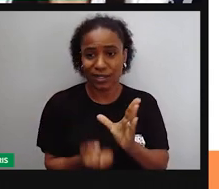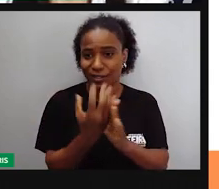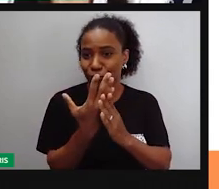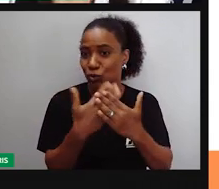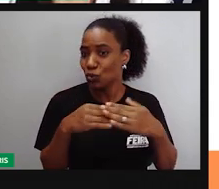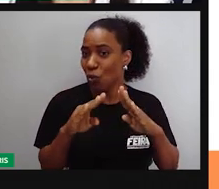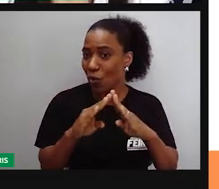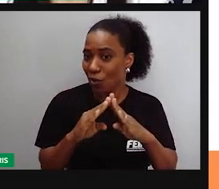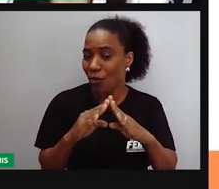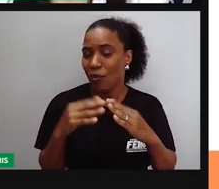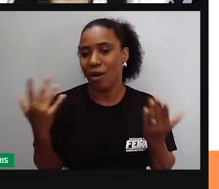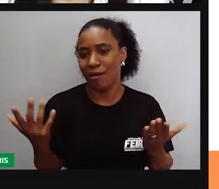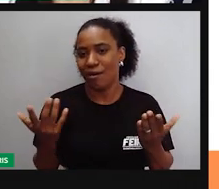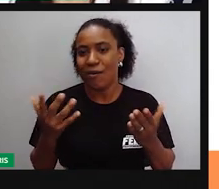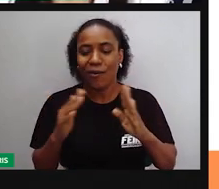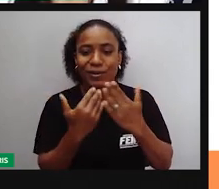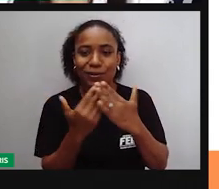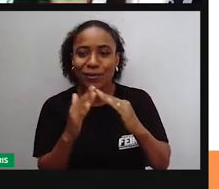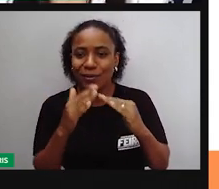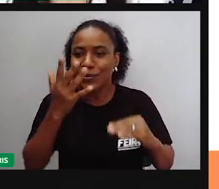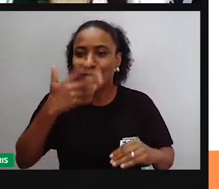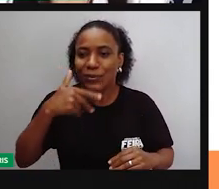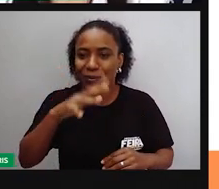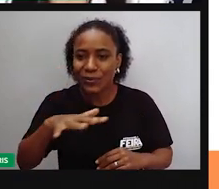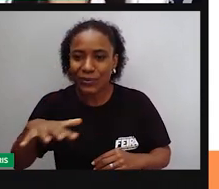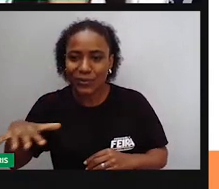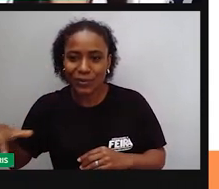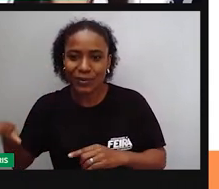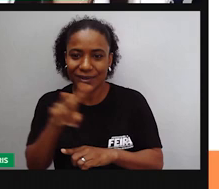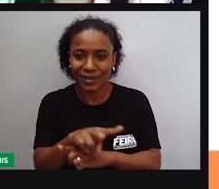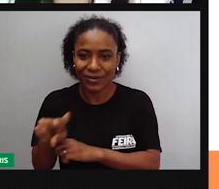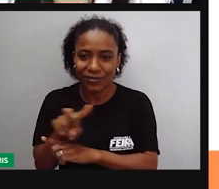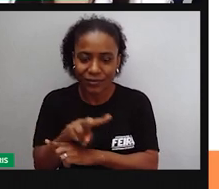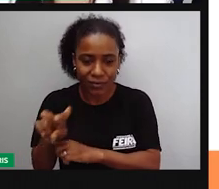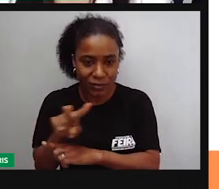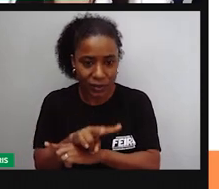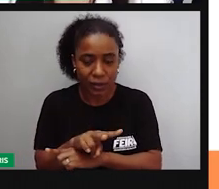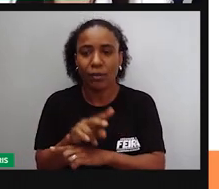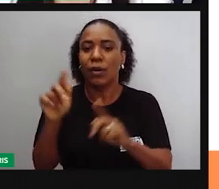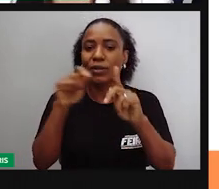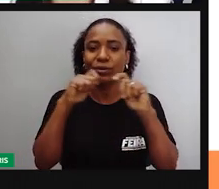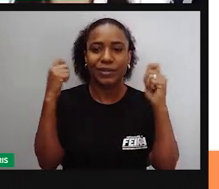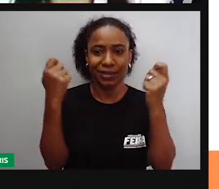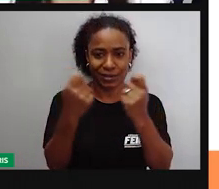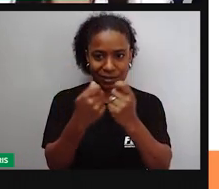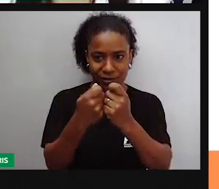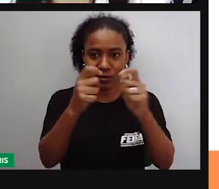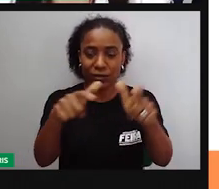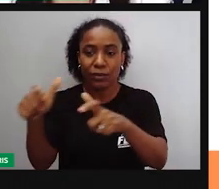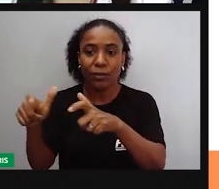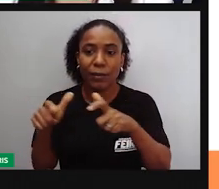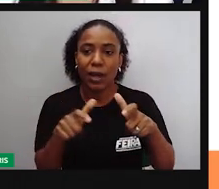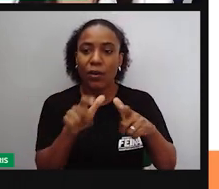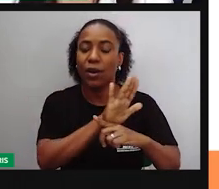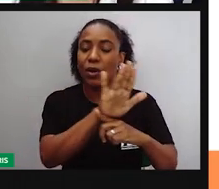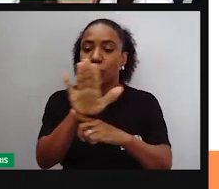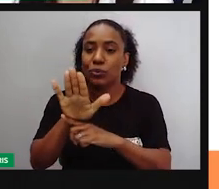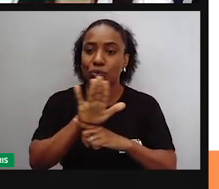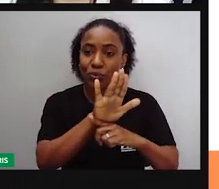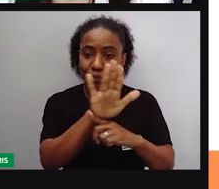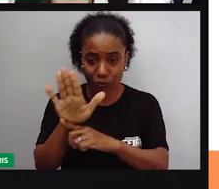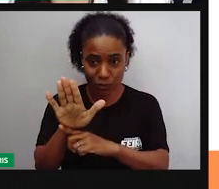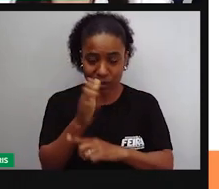as associações de bairro é como se elas fossem, né? Uma ligação, na maioria das vezes, entre o poder